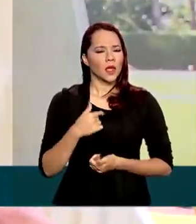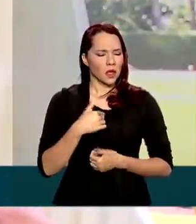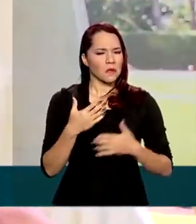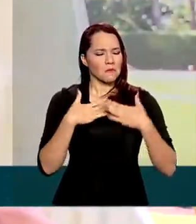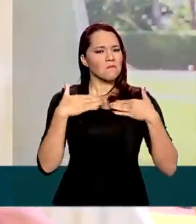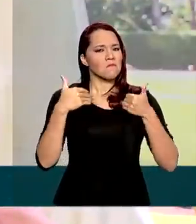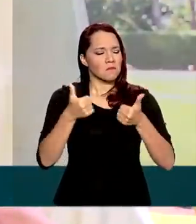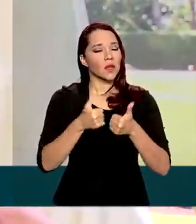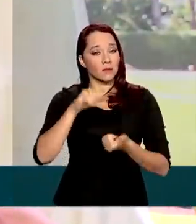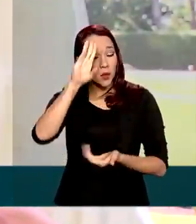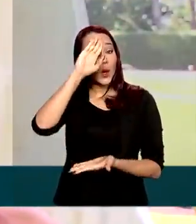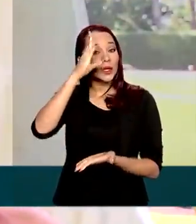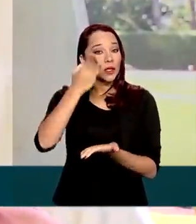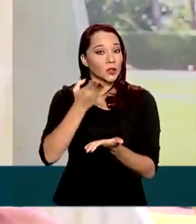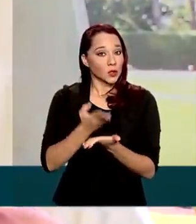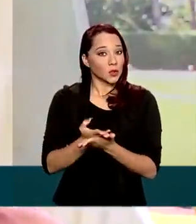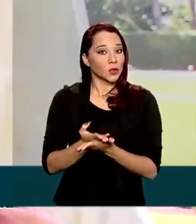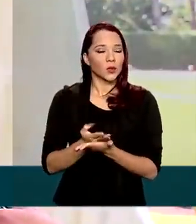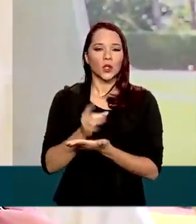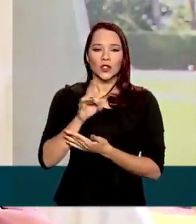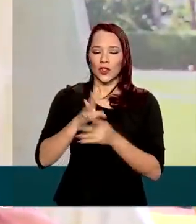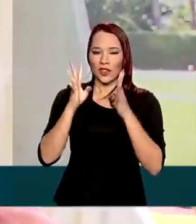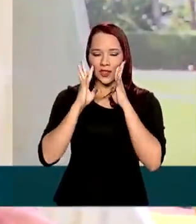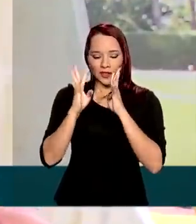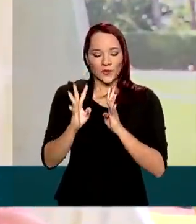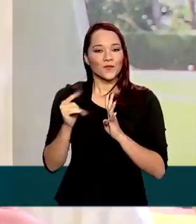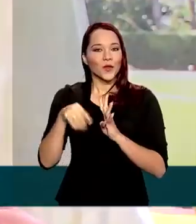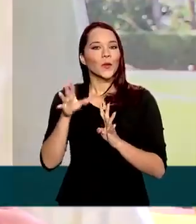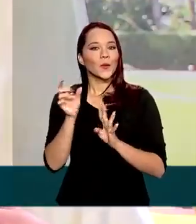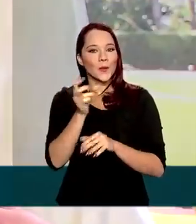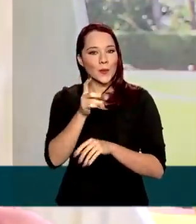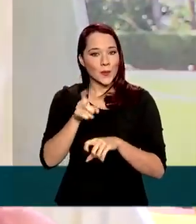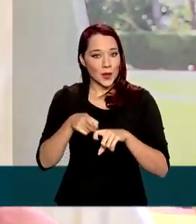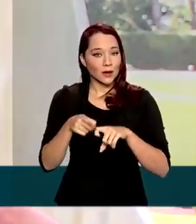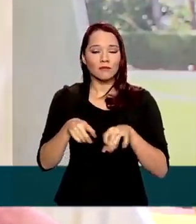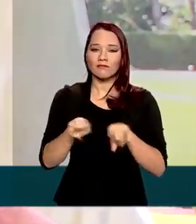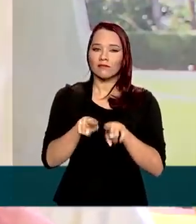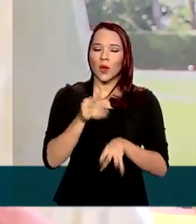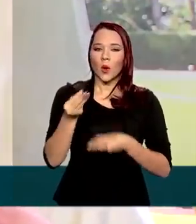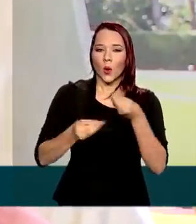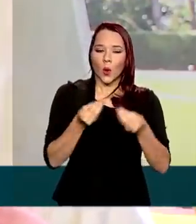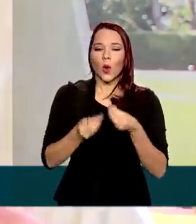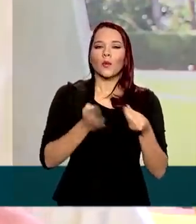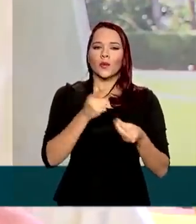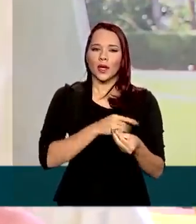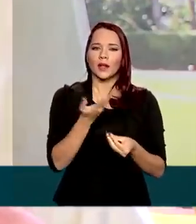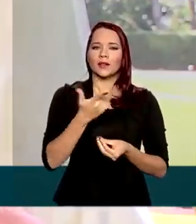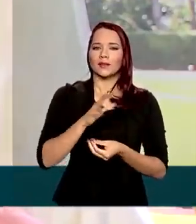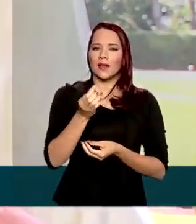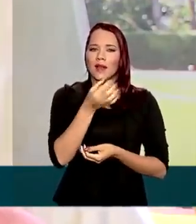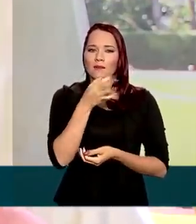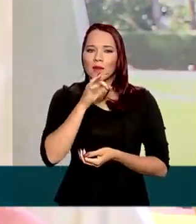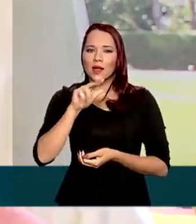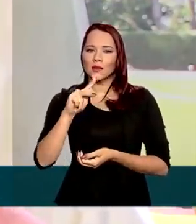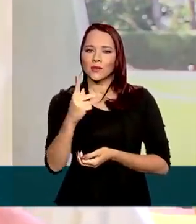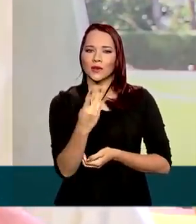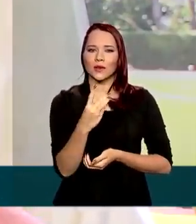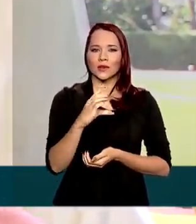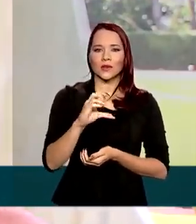Acredito, acredito isso aí. Não só o atendimento que eu tive aqui dos médicos, mas pela forma como ministraram a hidroxicloroquina.